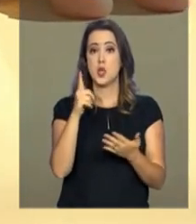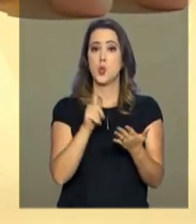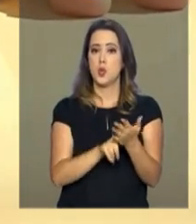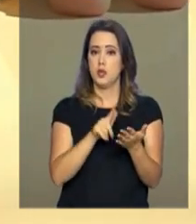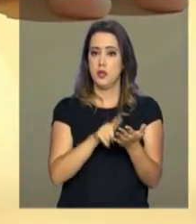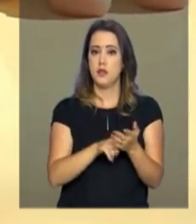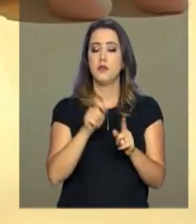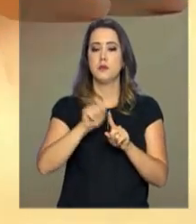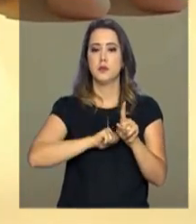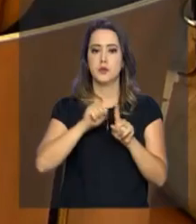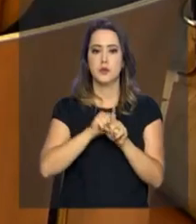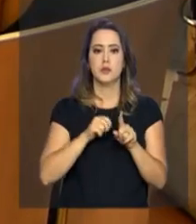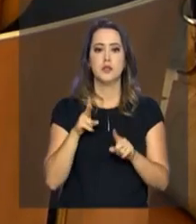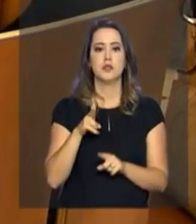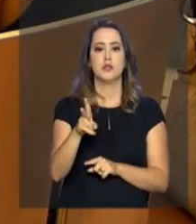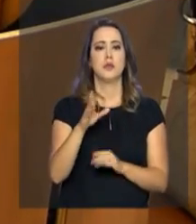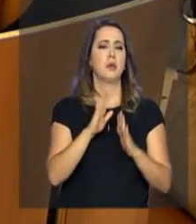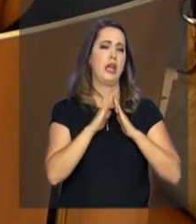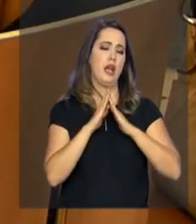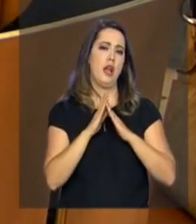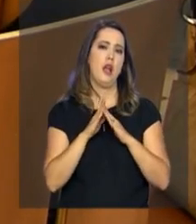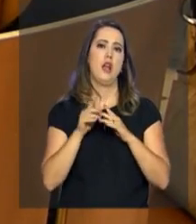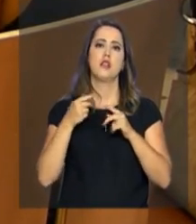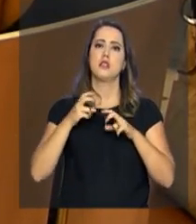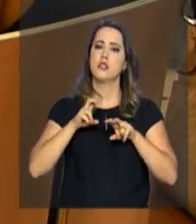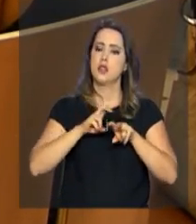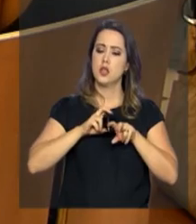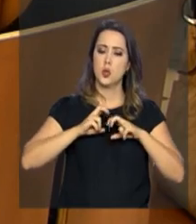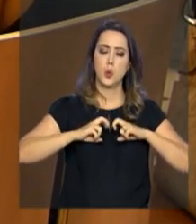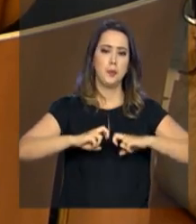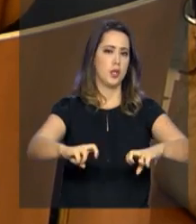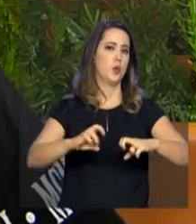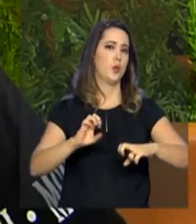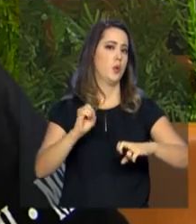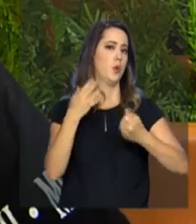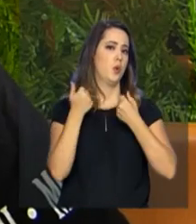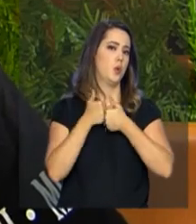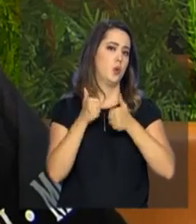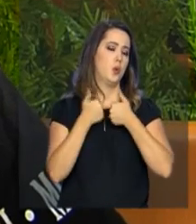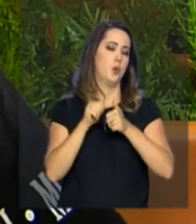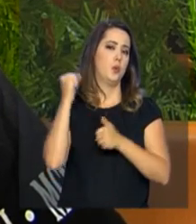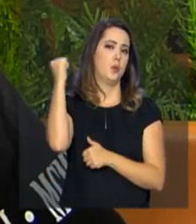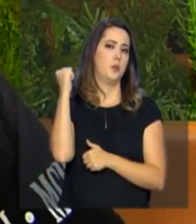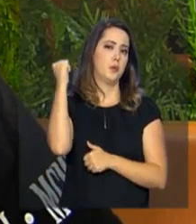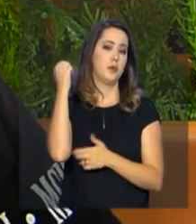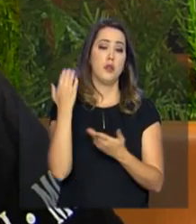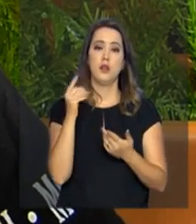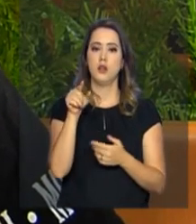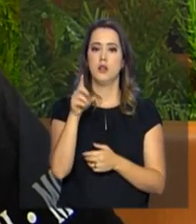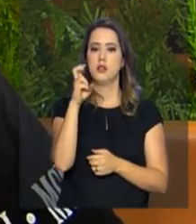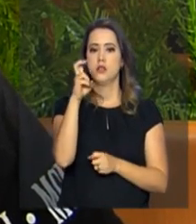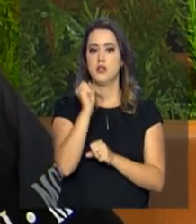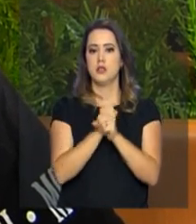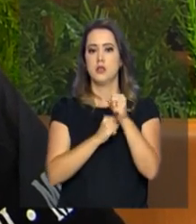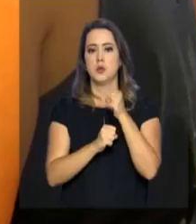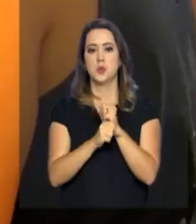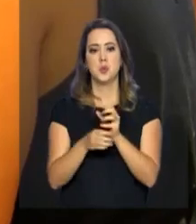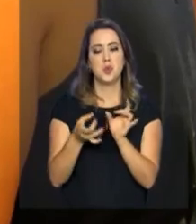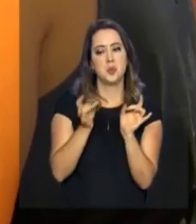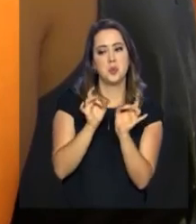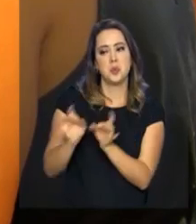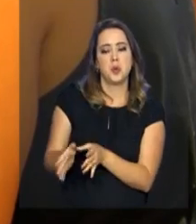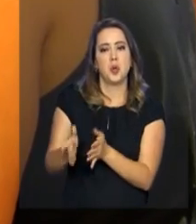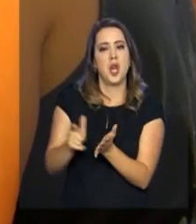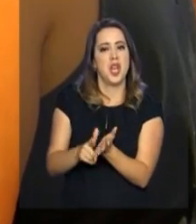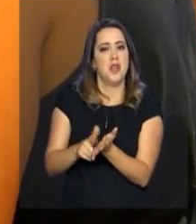para todos os momentos, em casa, no metrô ou no ônibus. Há cerca de 5 anos, ele deixou de lado os livros físicos